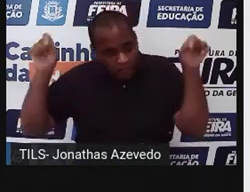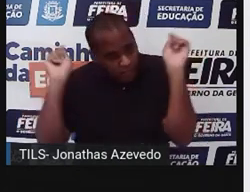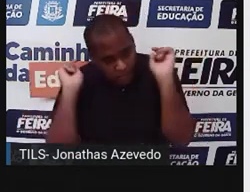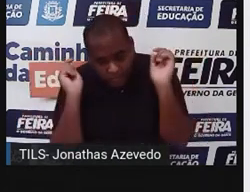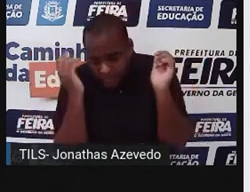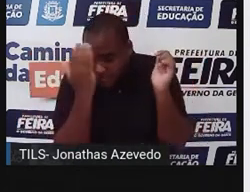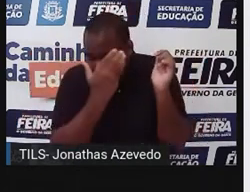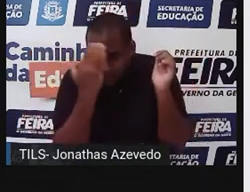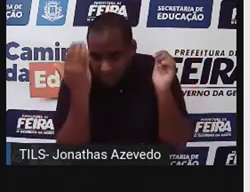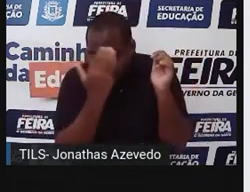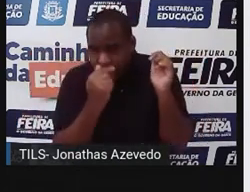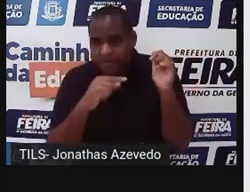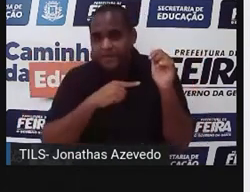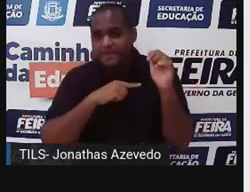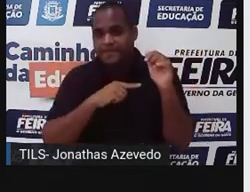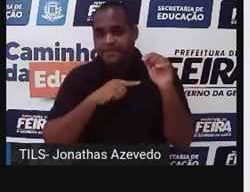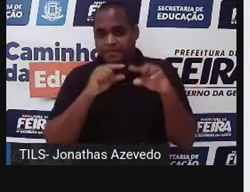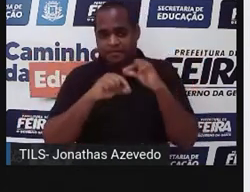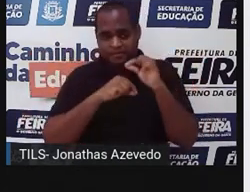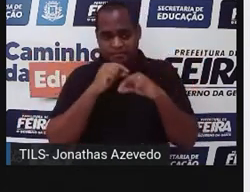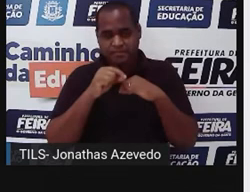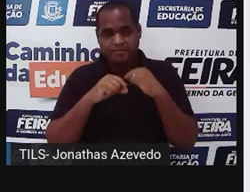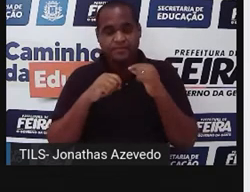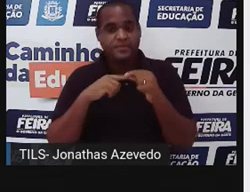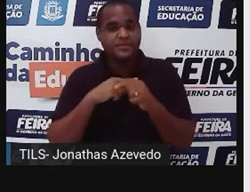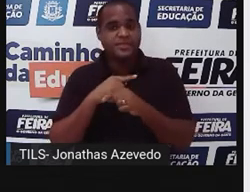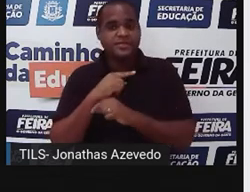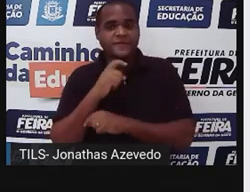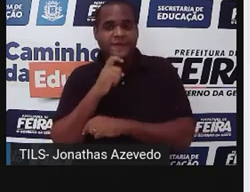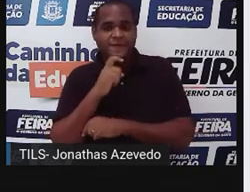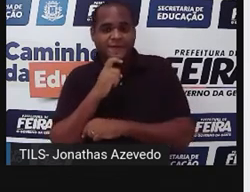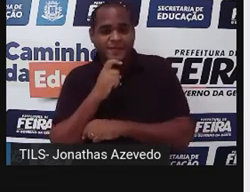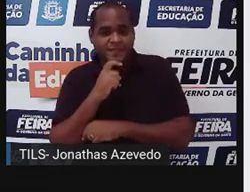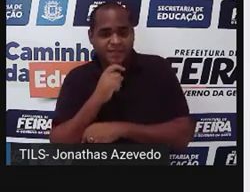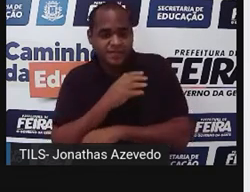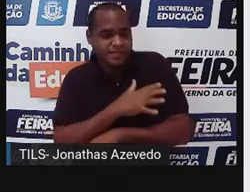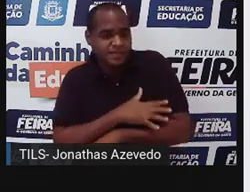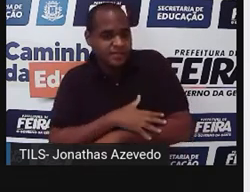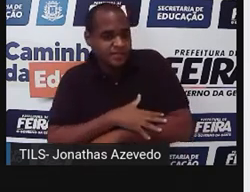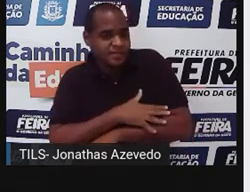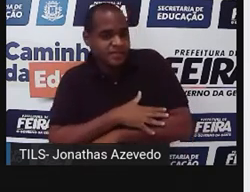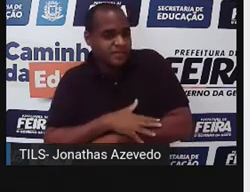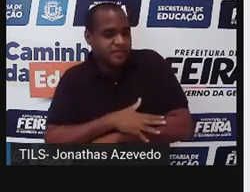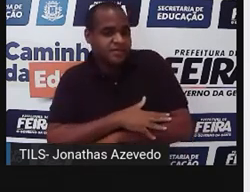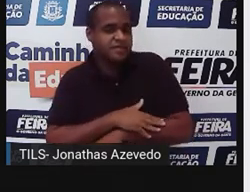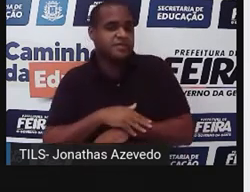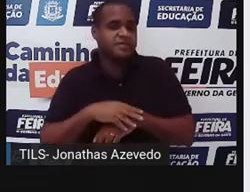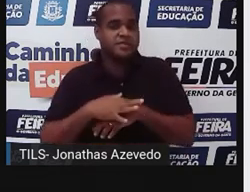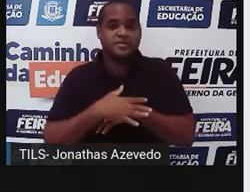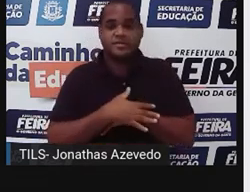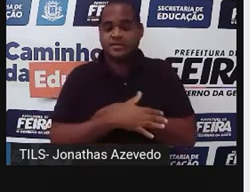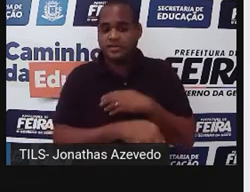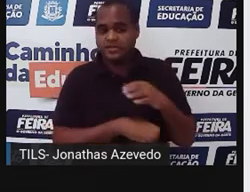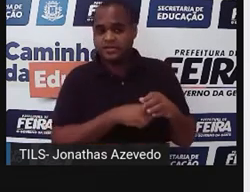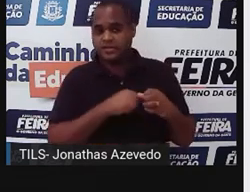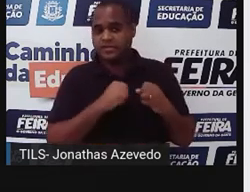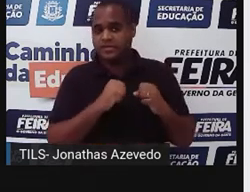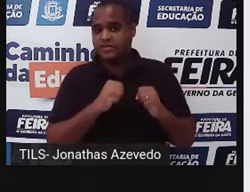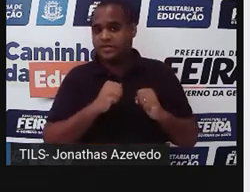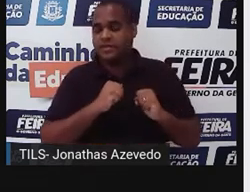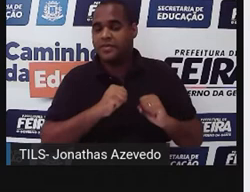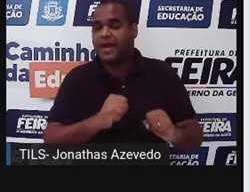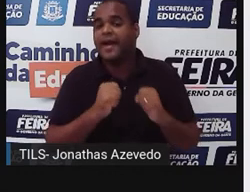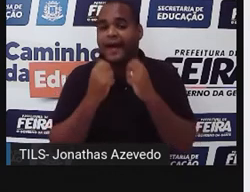vê-lo, mas, imediatamente, sentiu as mãos frias e ossudas puxarem-na pelas pernas e arrastarem-na